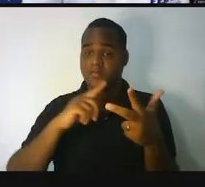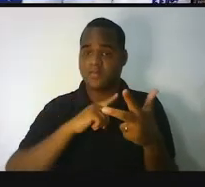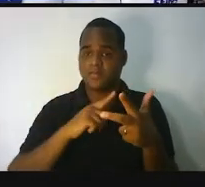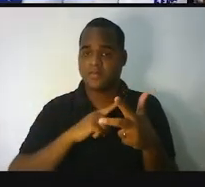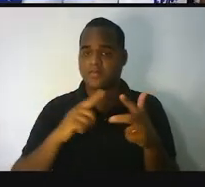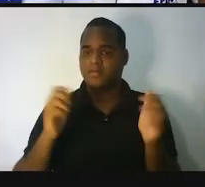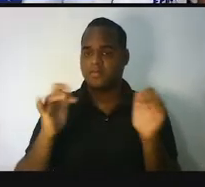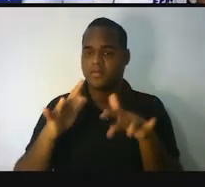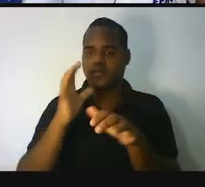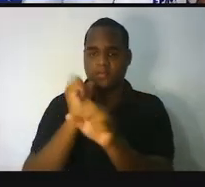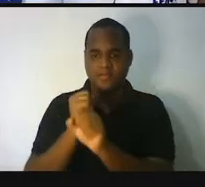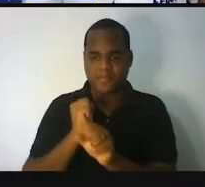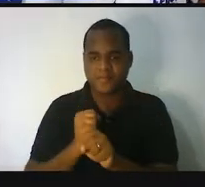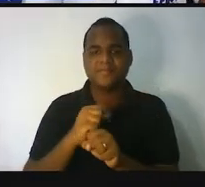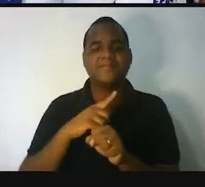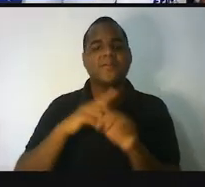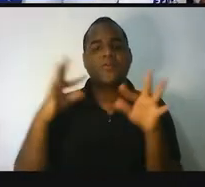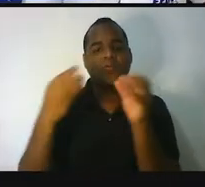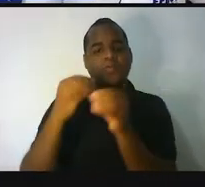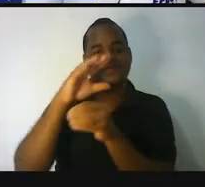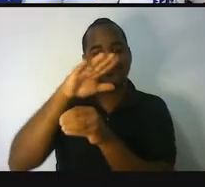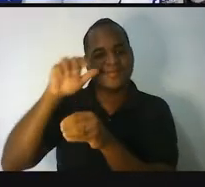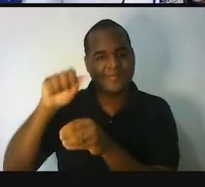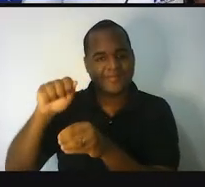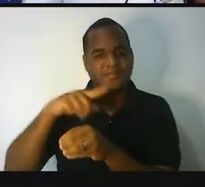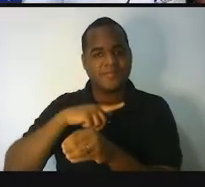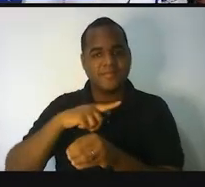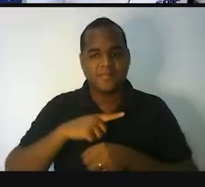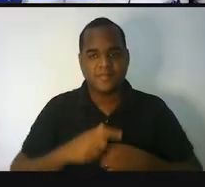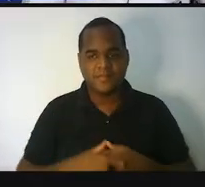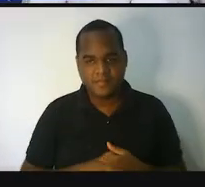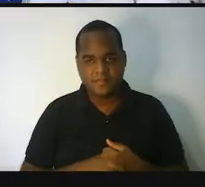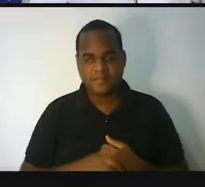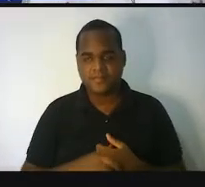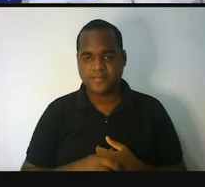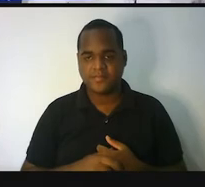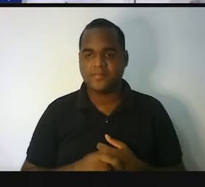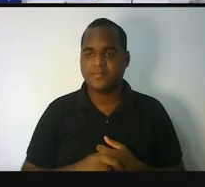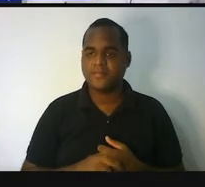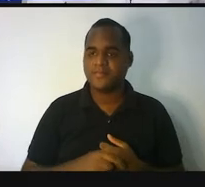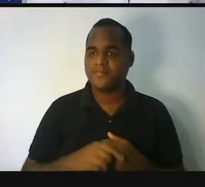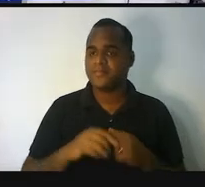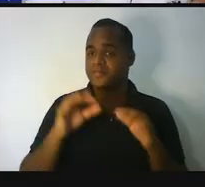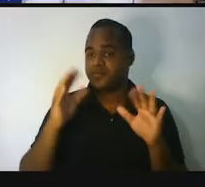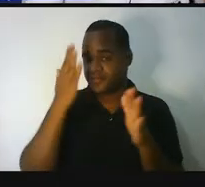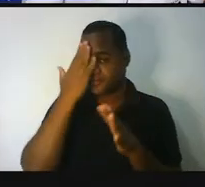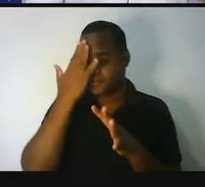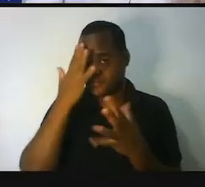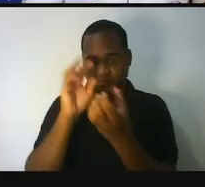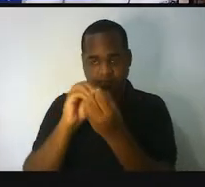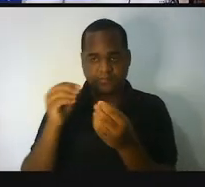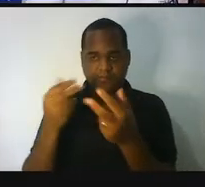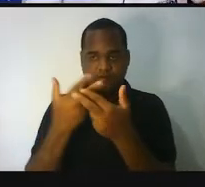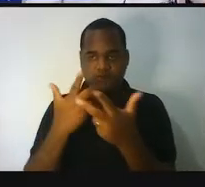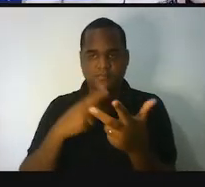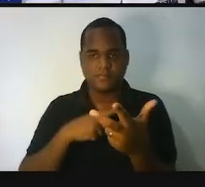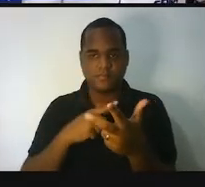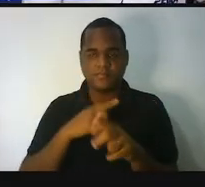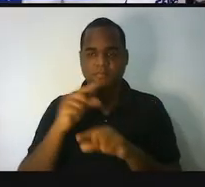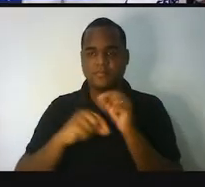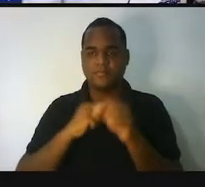continente todo? Se eu sei a quantidade de pessoas que tem no continente todo